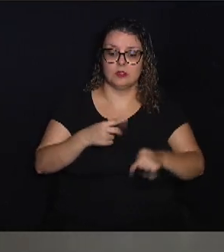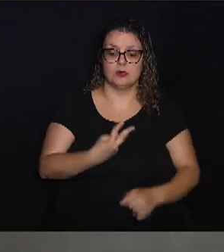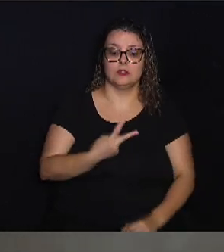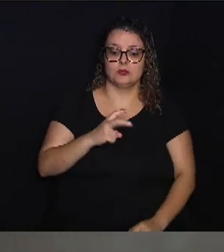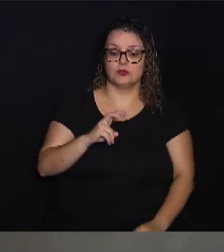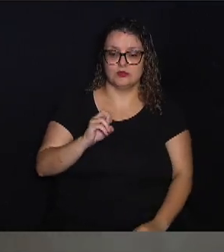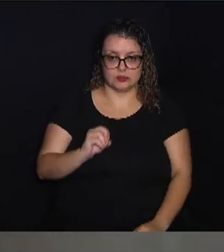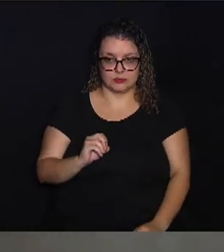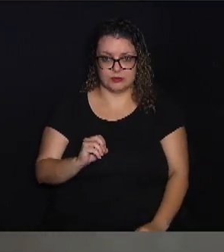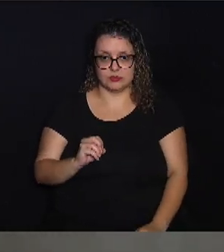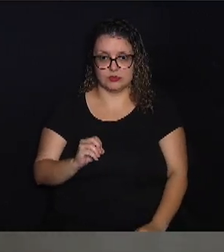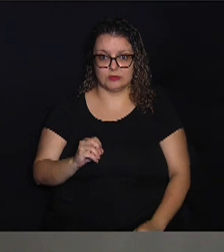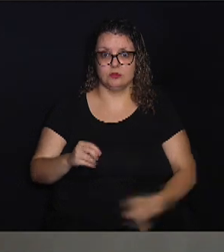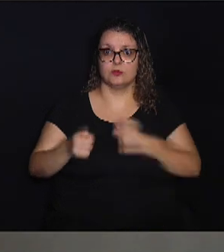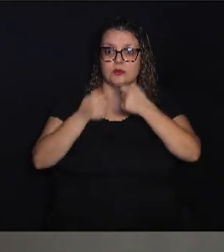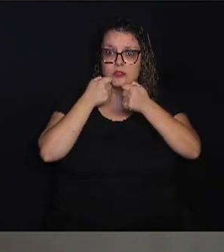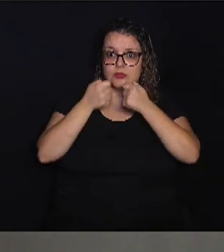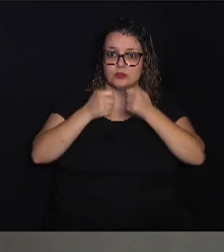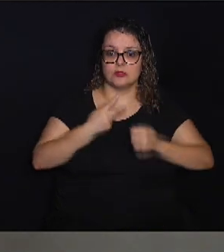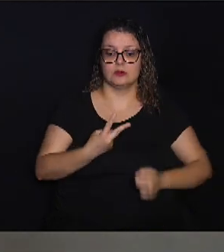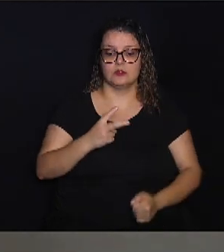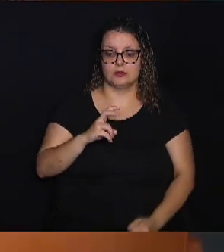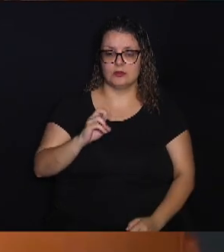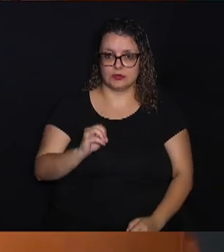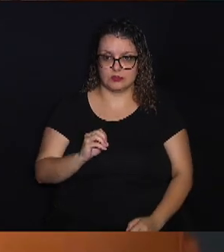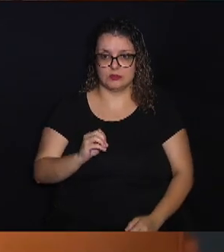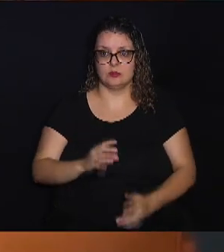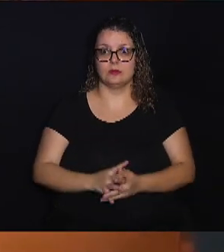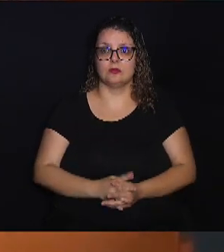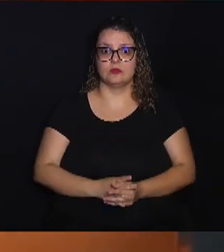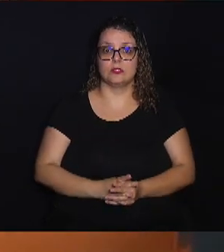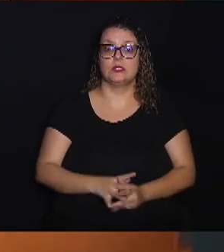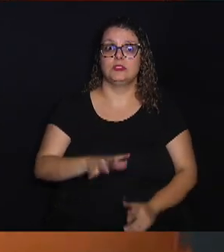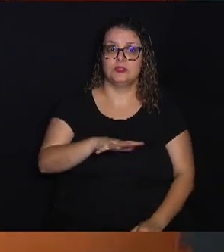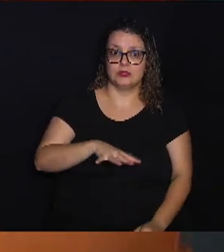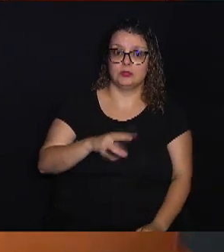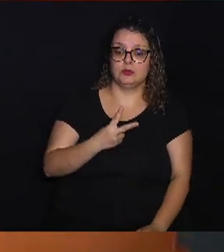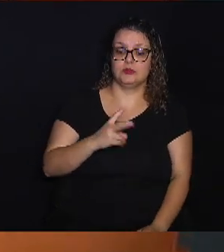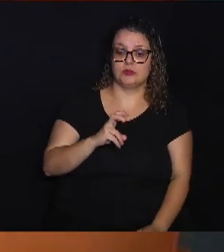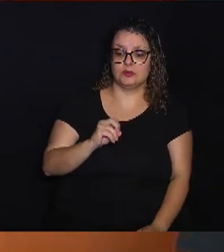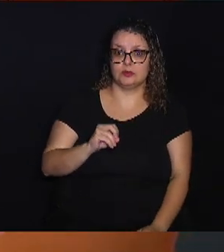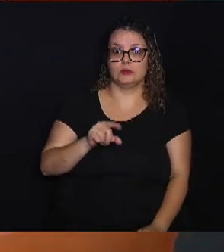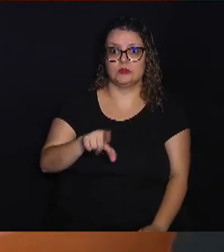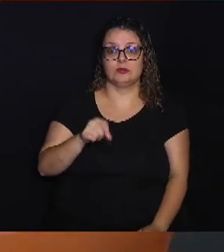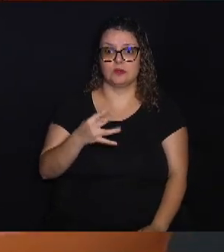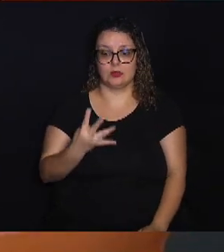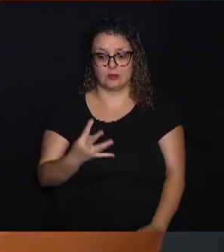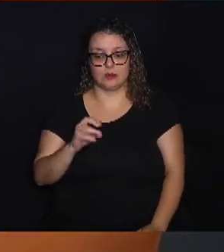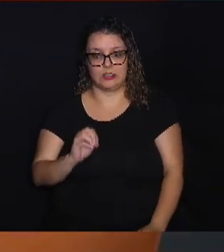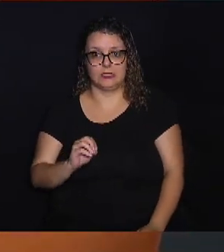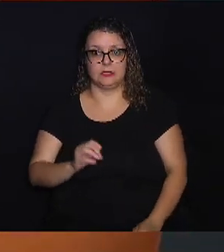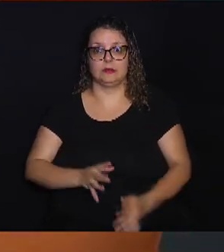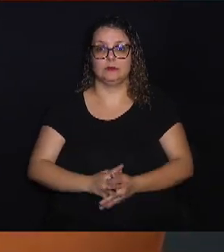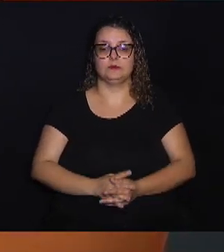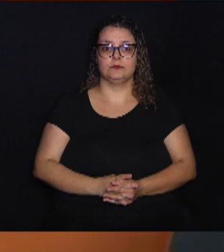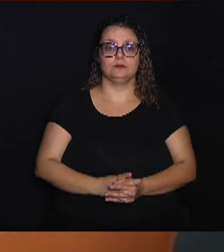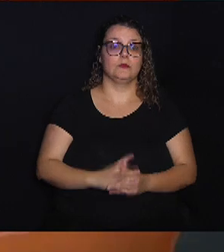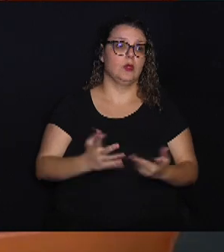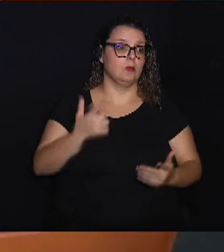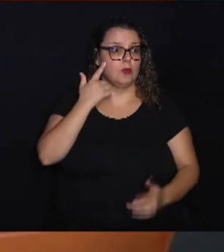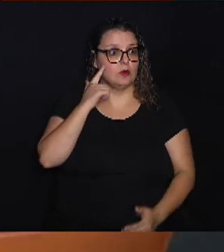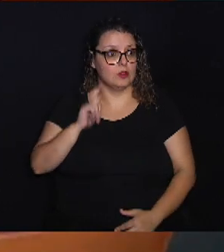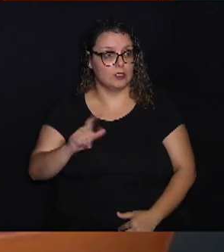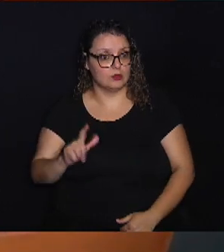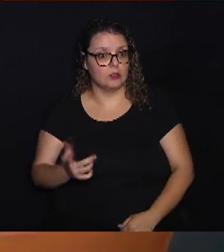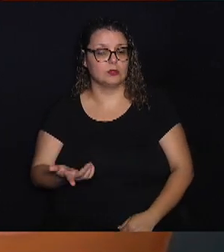e entrevistamos 250. Desses 250, a gente escolhe 40. Bom, evidentemente que